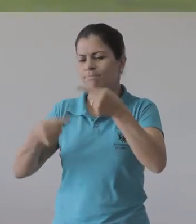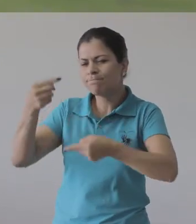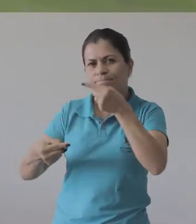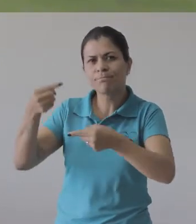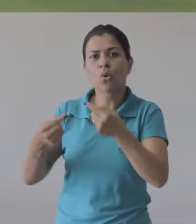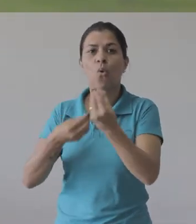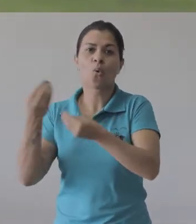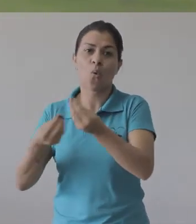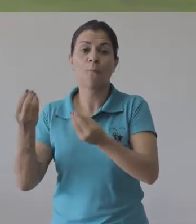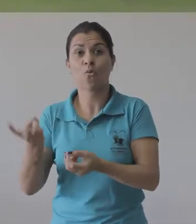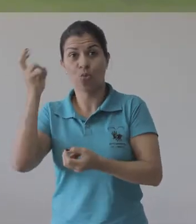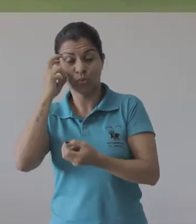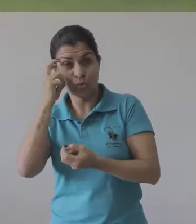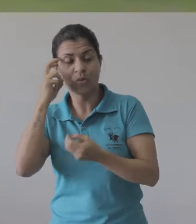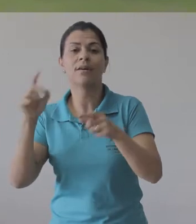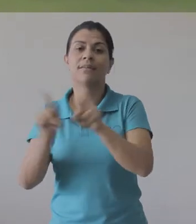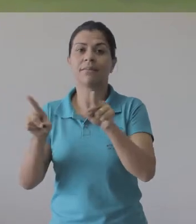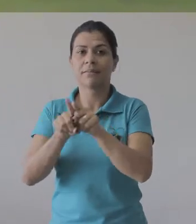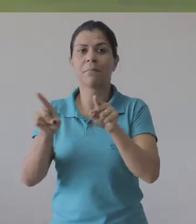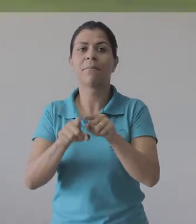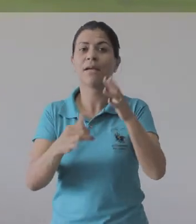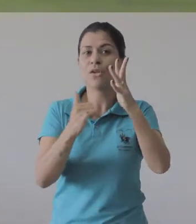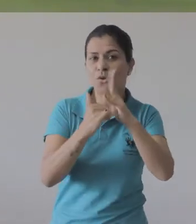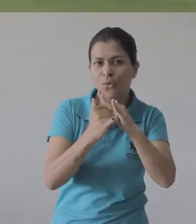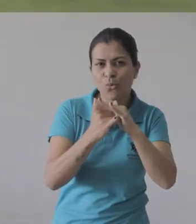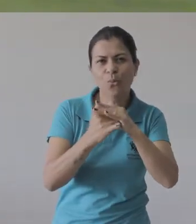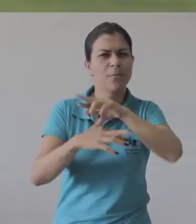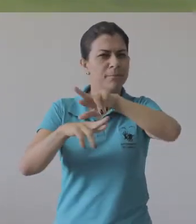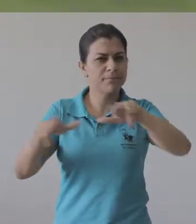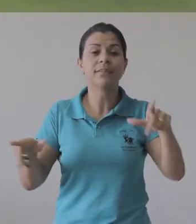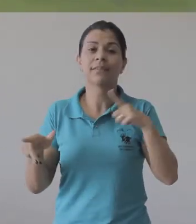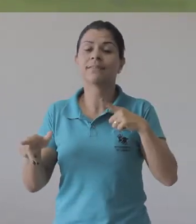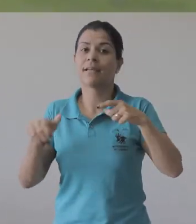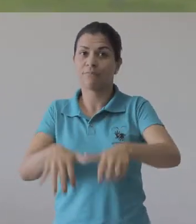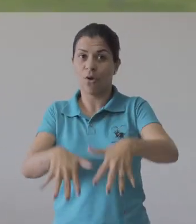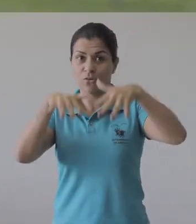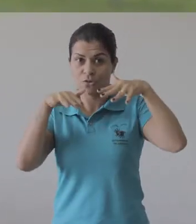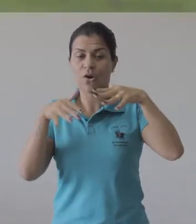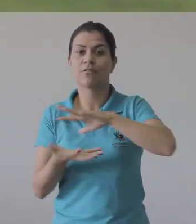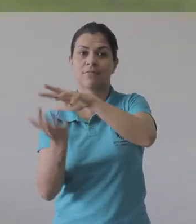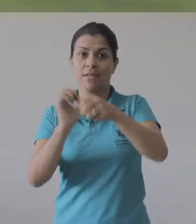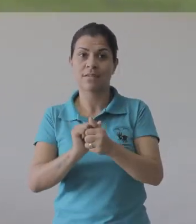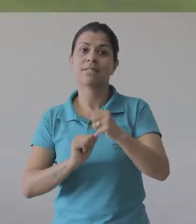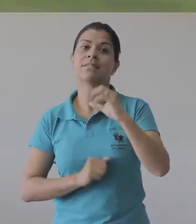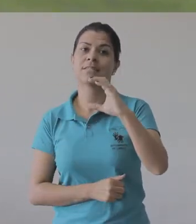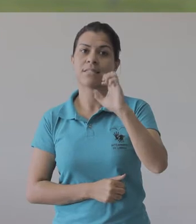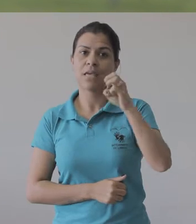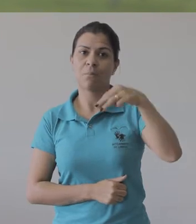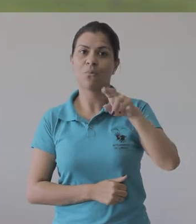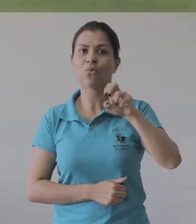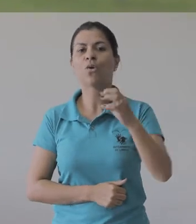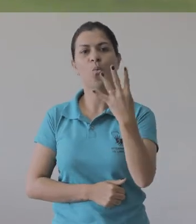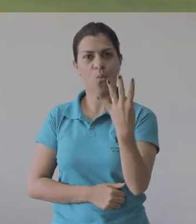debates Cultura de Fãs, Youtubers Femininas, Culturas Transmidas. E ele acontece no auditório dos Centros de Artes no Semune 4,